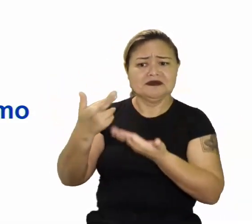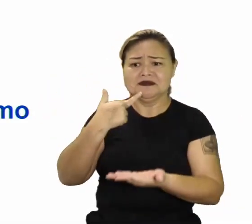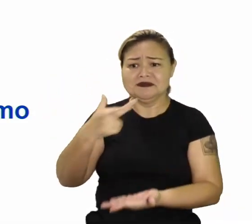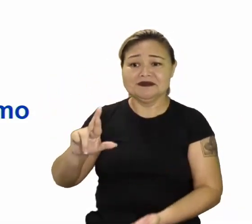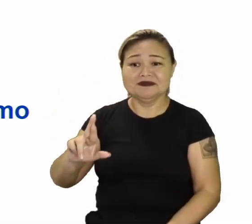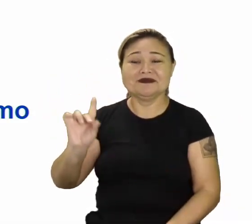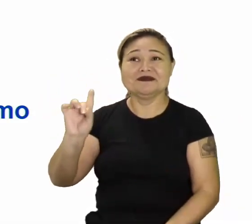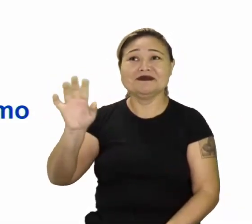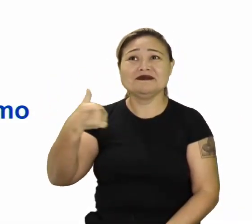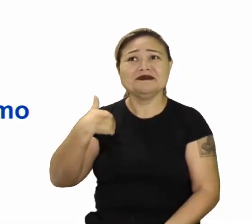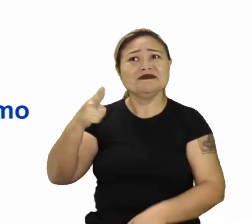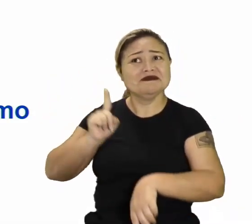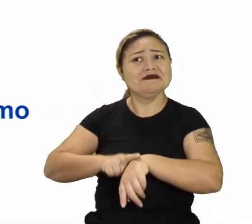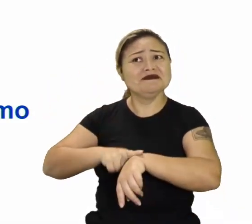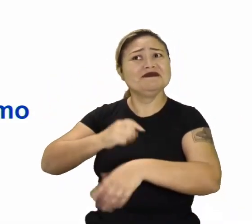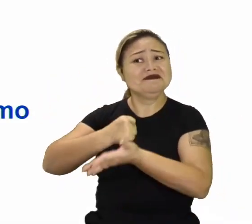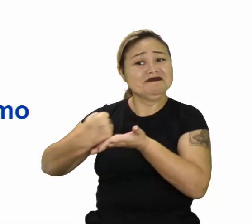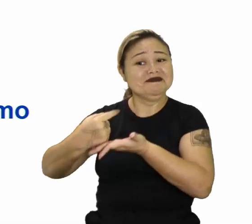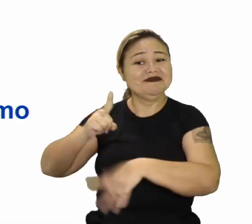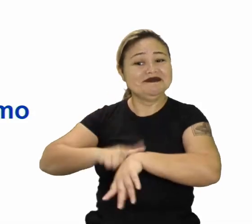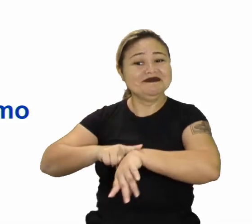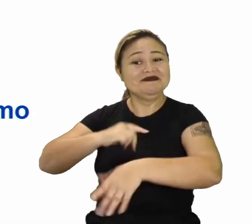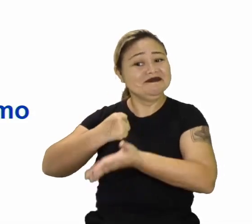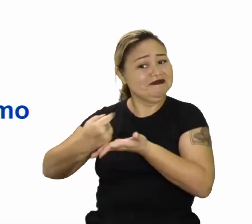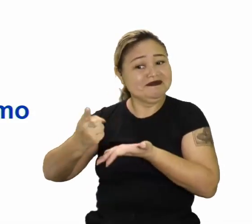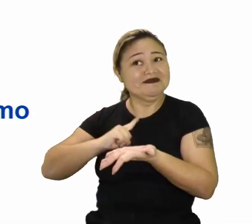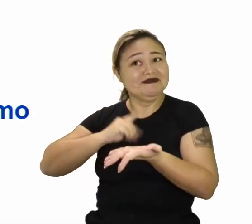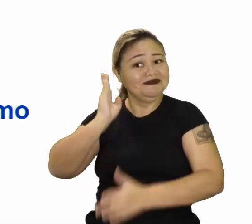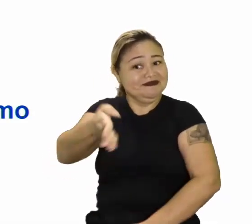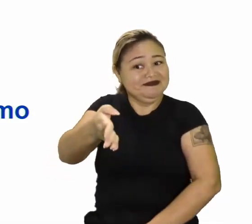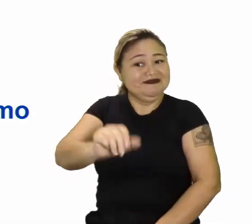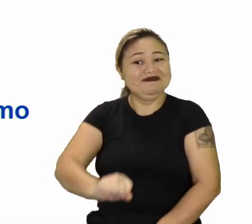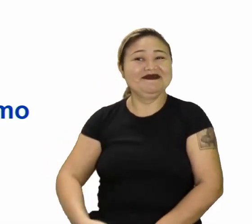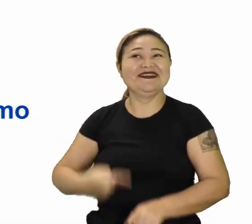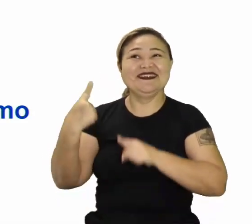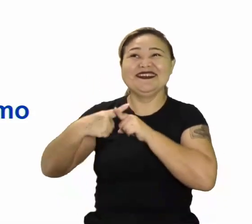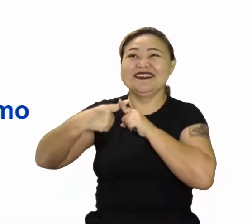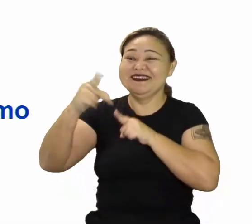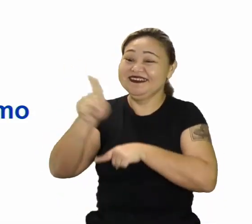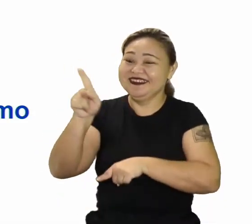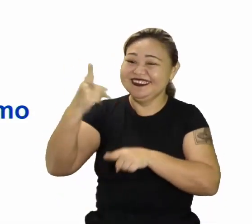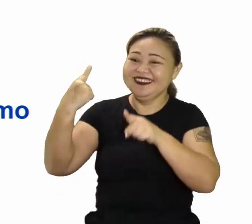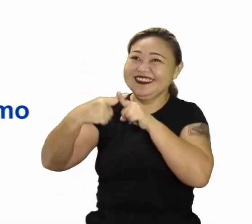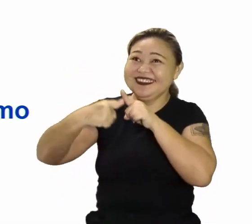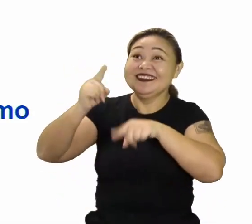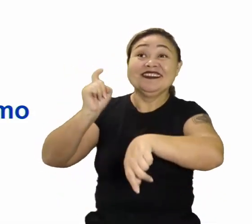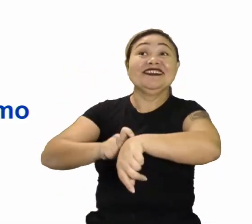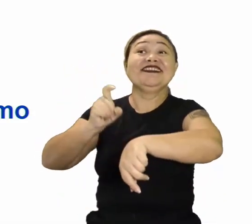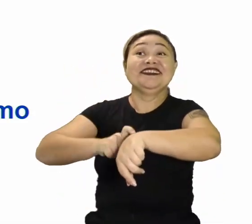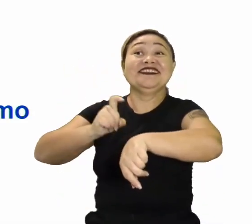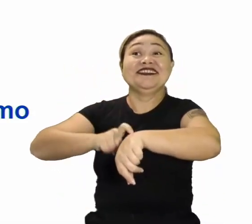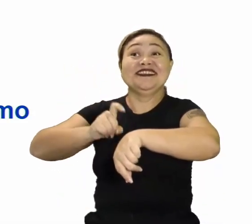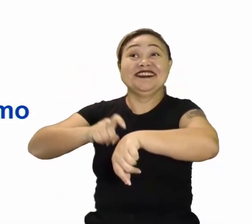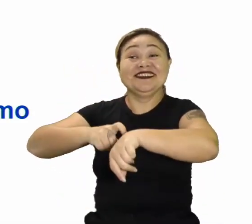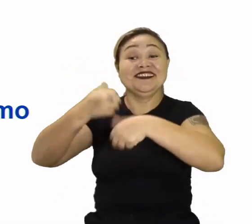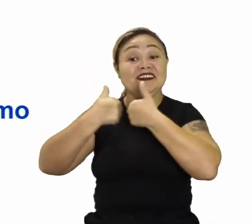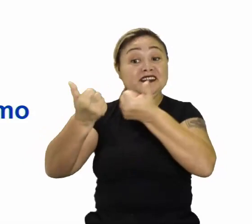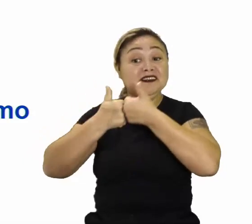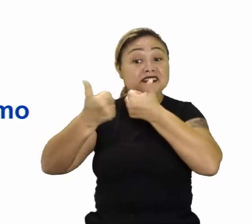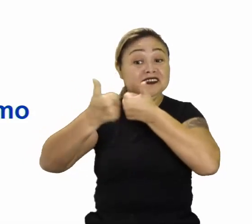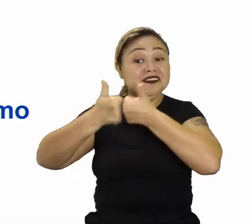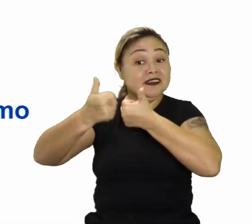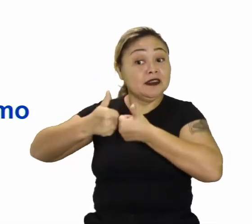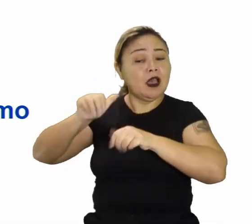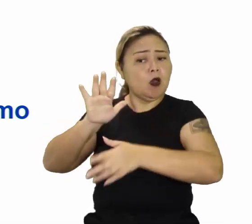Isso por quê? Para não perder tempo. Isso por quê? Para ir direto. Por quê, professor? Porque daqui a pouco o ônibus está